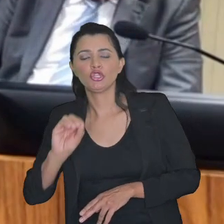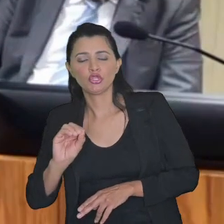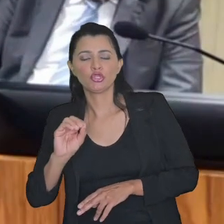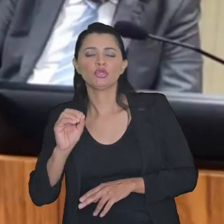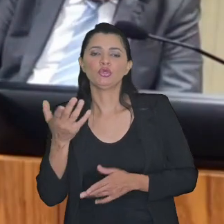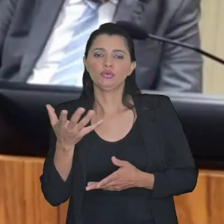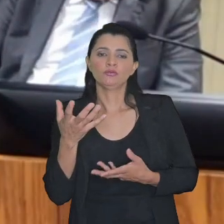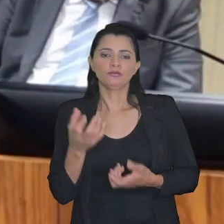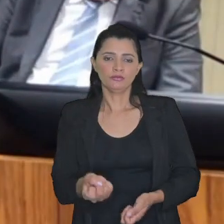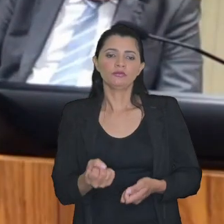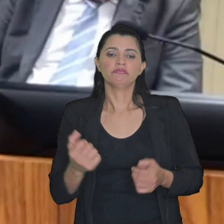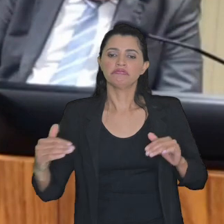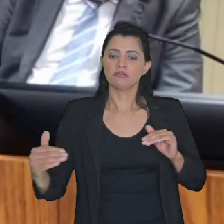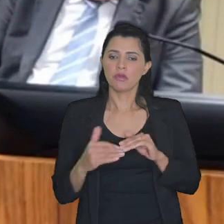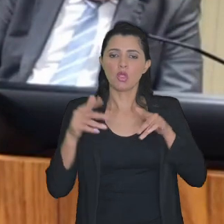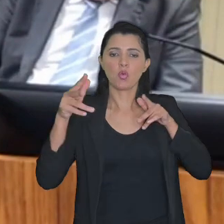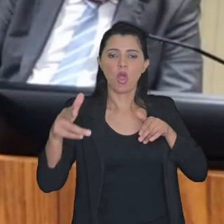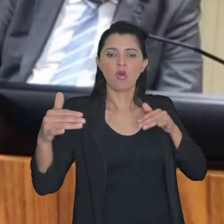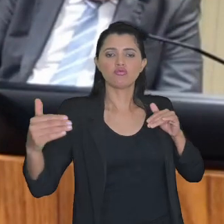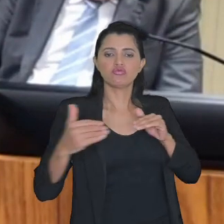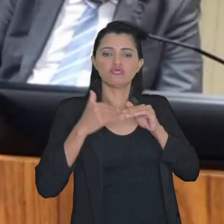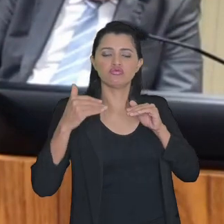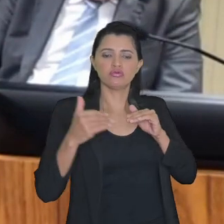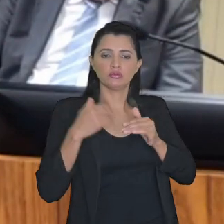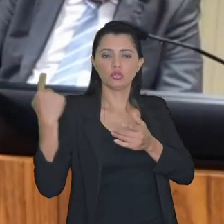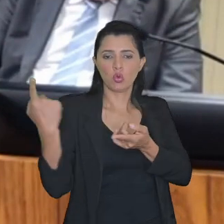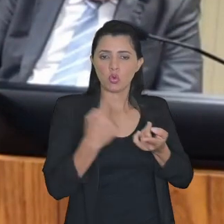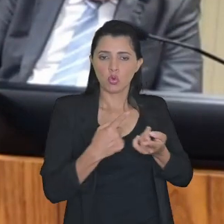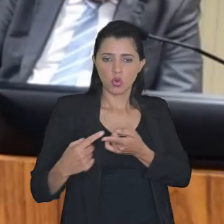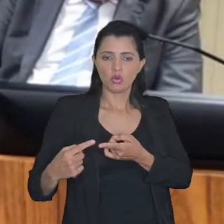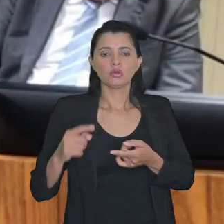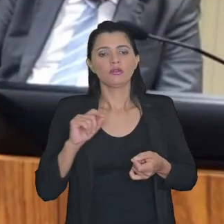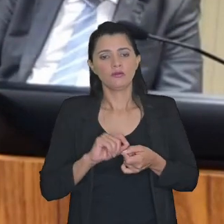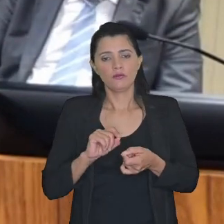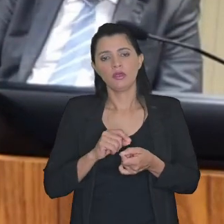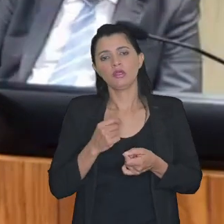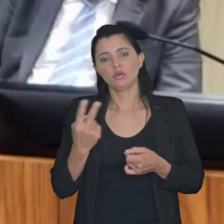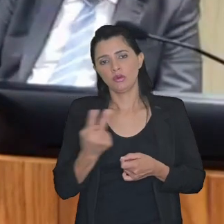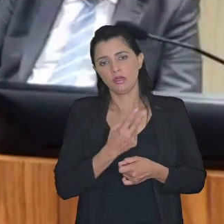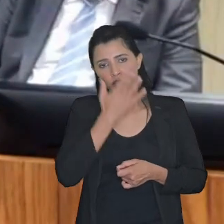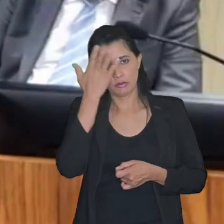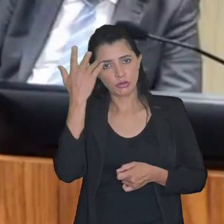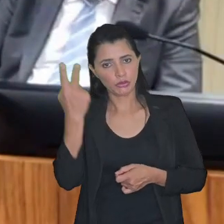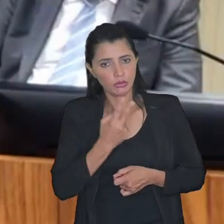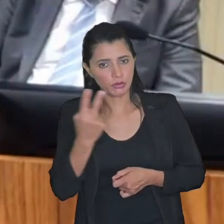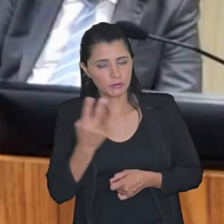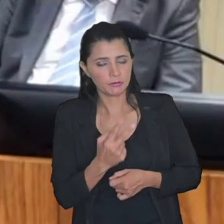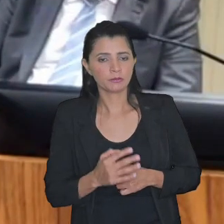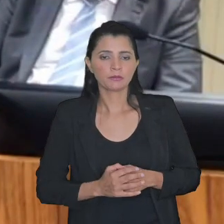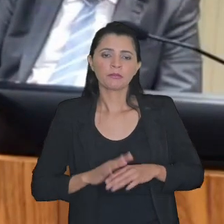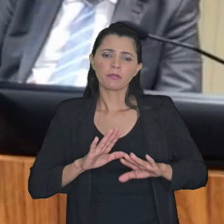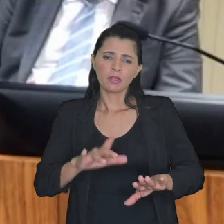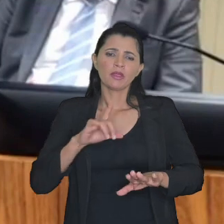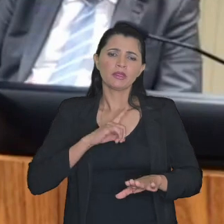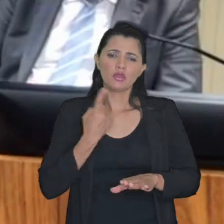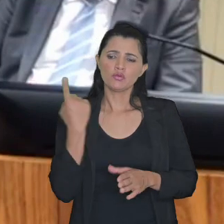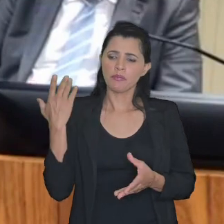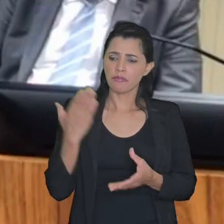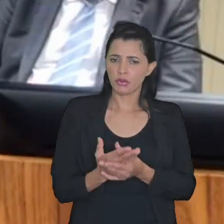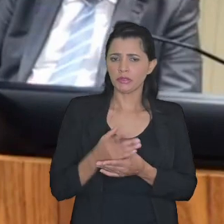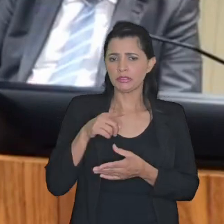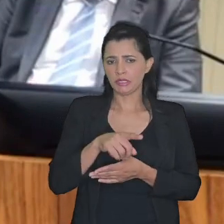de concessões recíprocas feitas entre os agentes só que eu tenho um